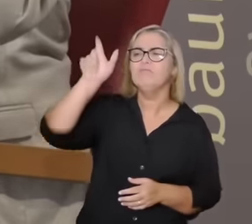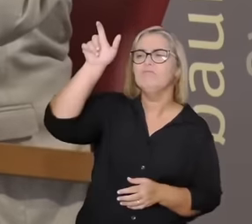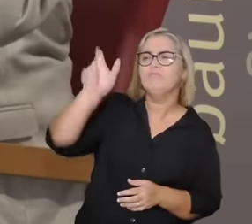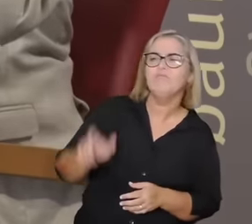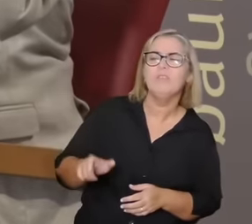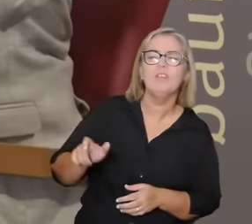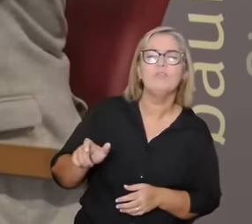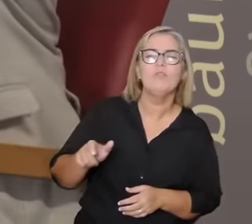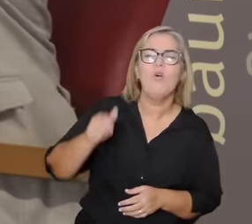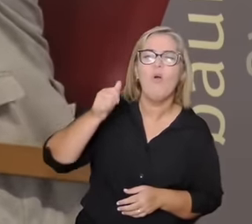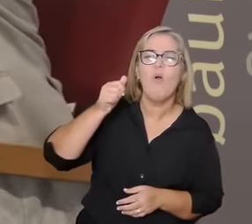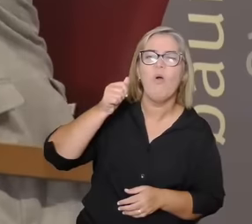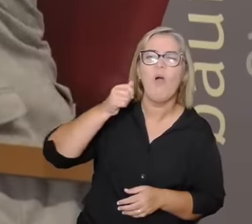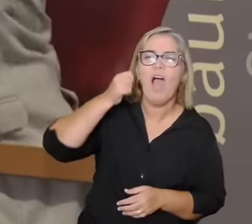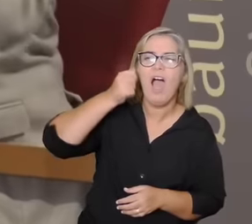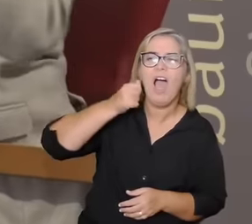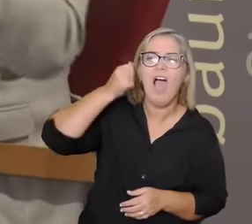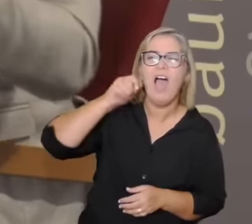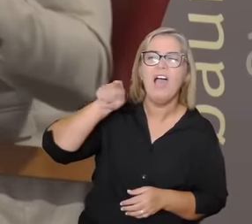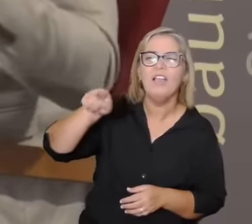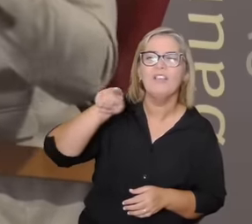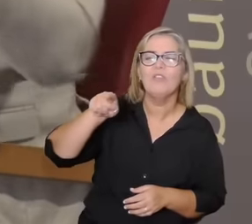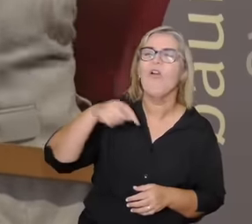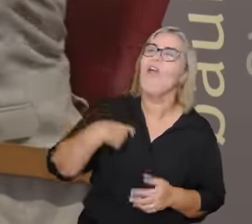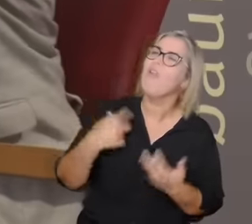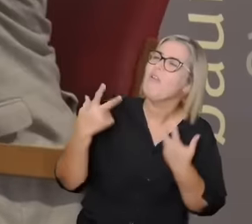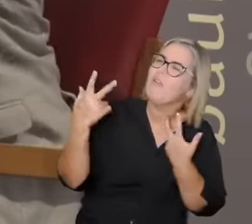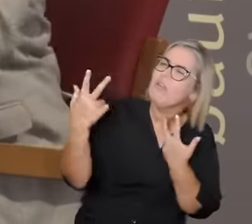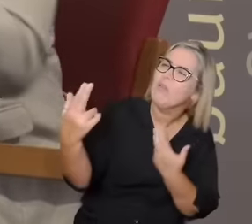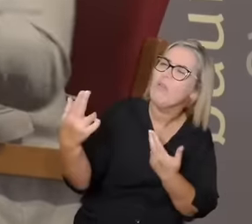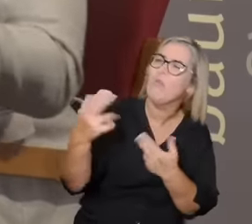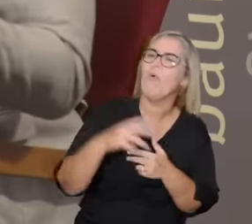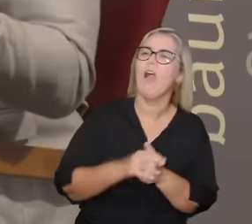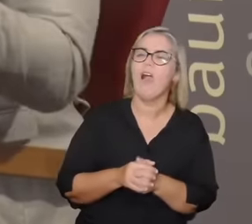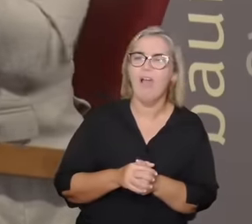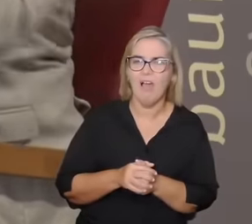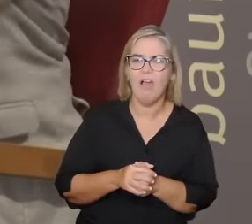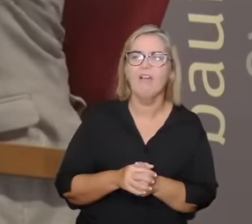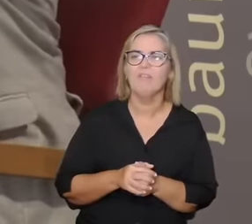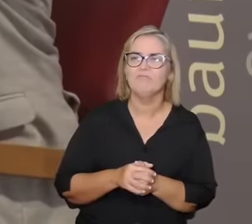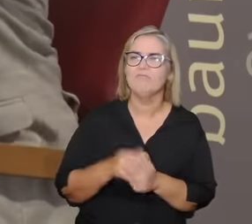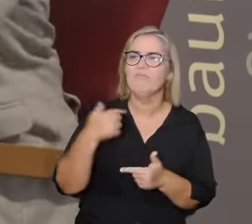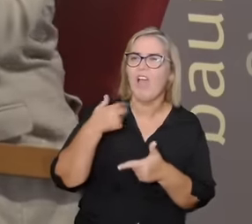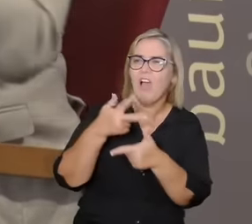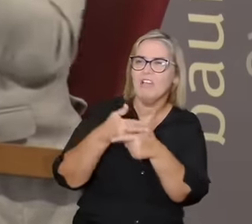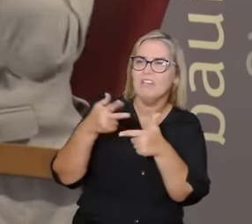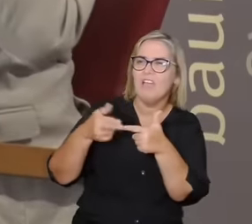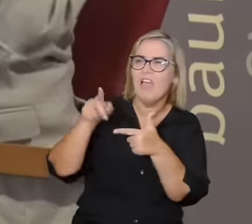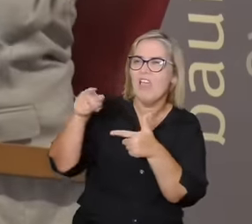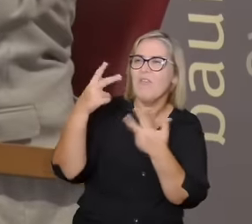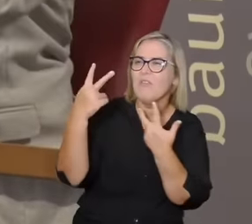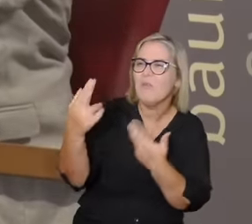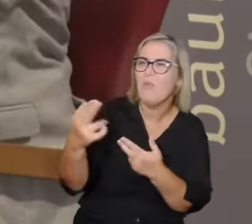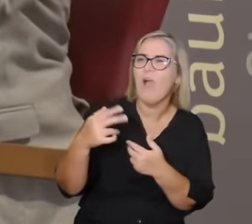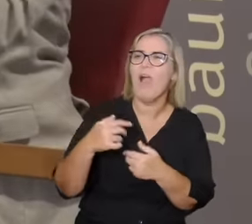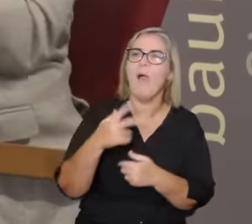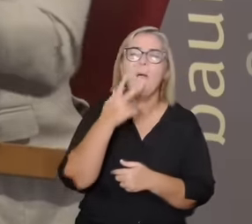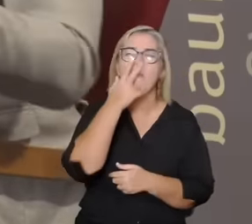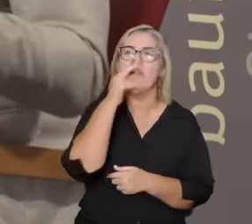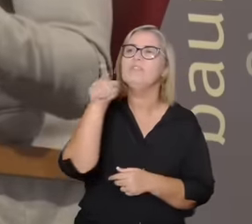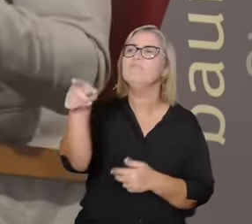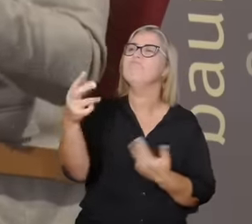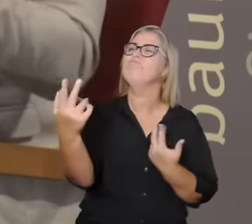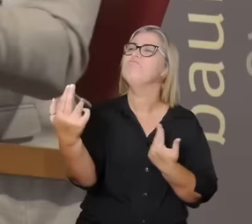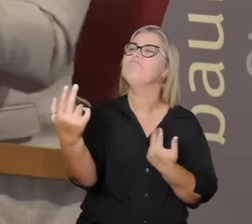né a gente se identifica com aquele personagem e vê aquela série e pensa eu faria aquilo joga aquela energia naquele